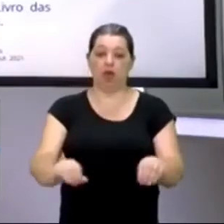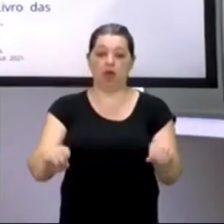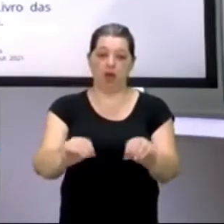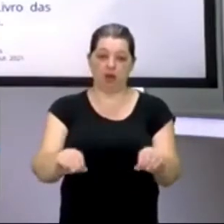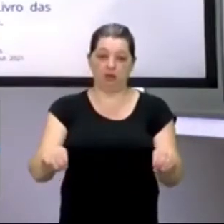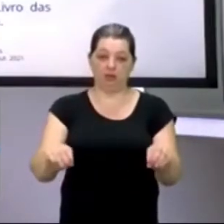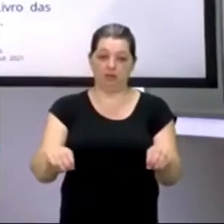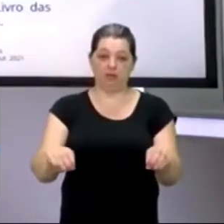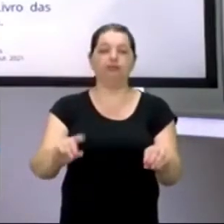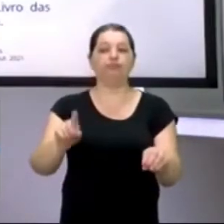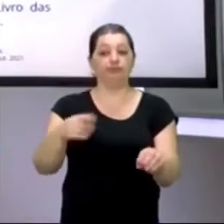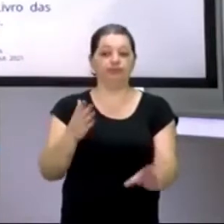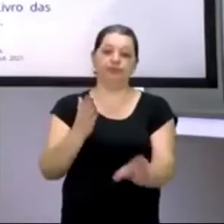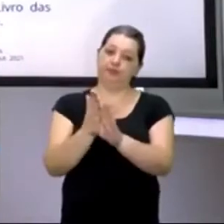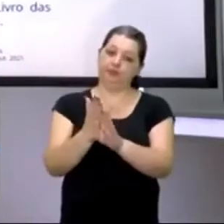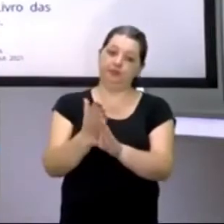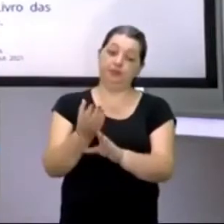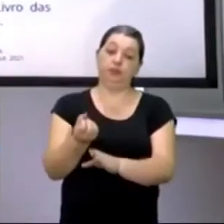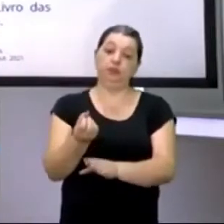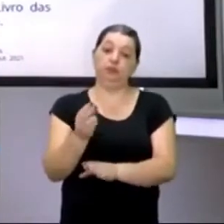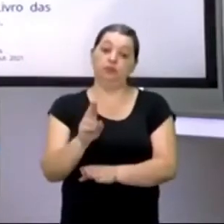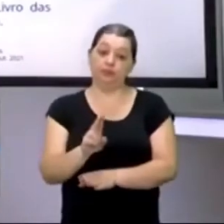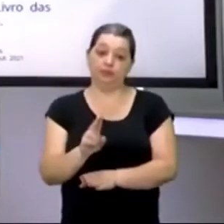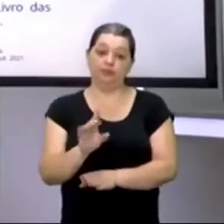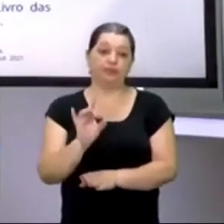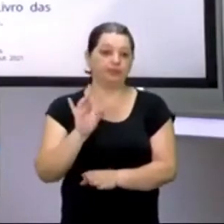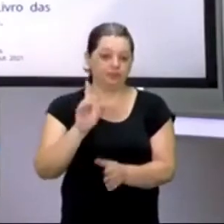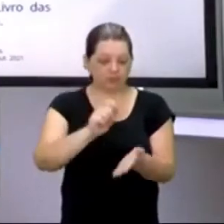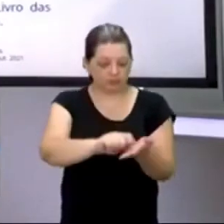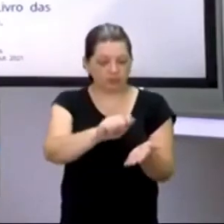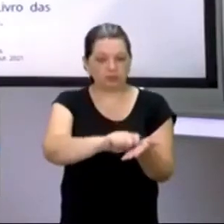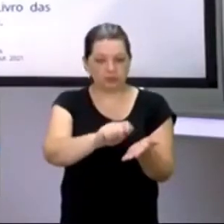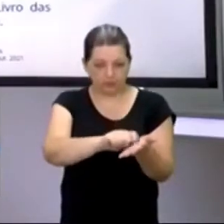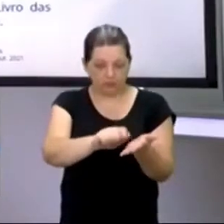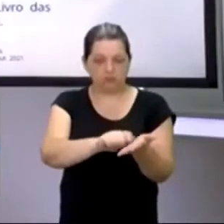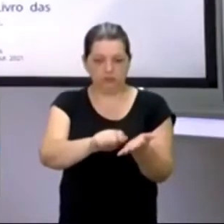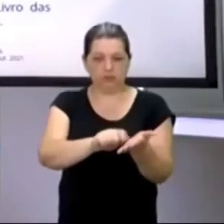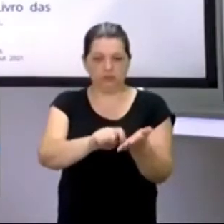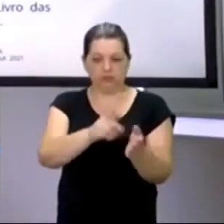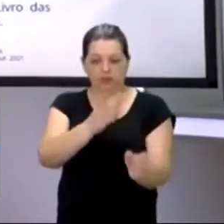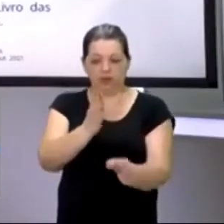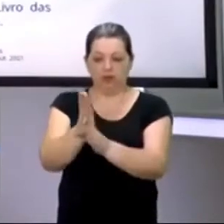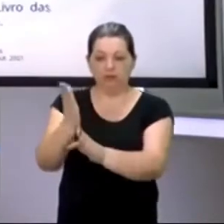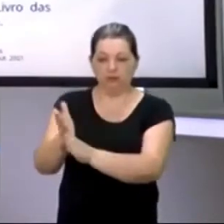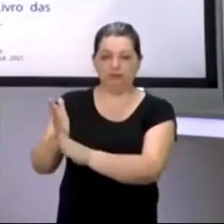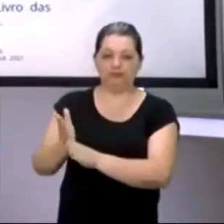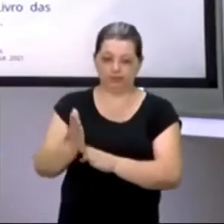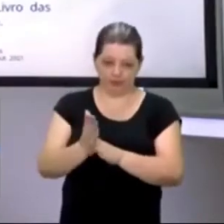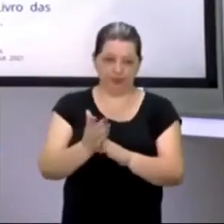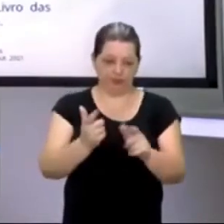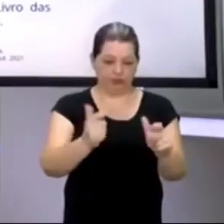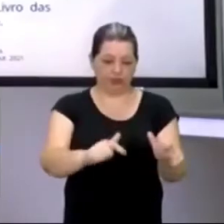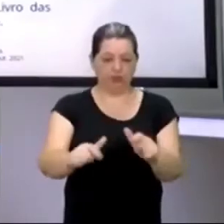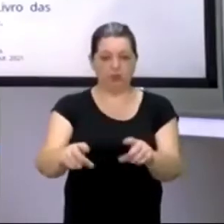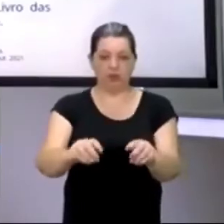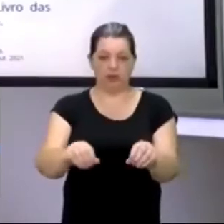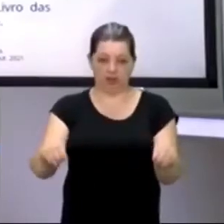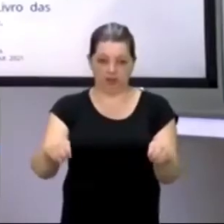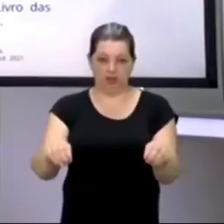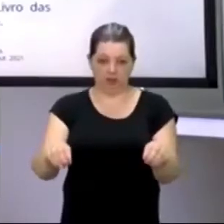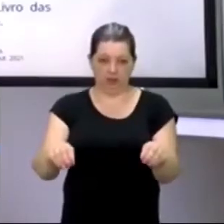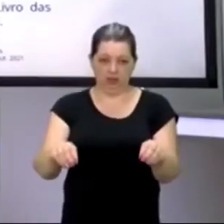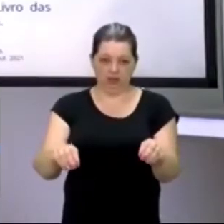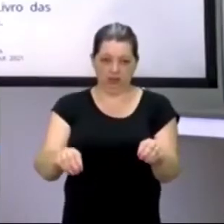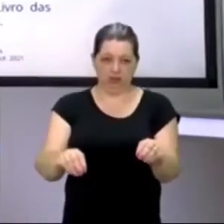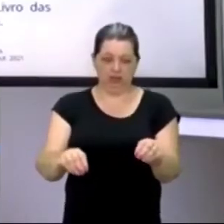e encontrar, ou, para apenas registrar as terras, que haviam sido encontradas, algum